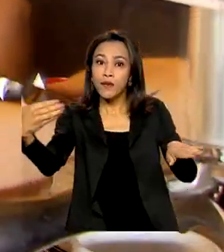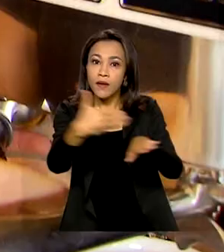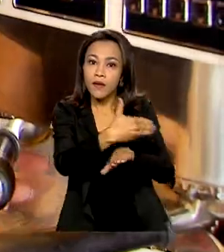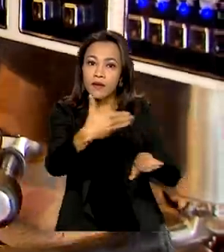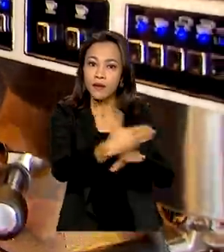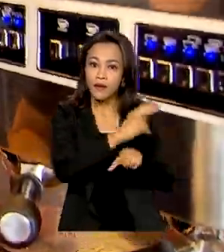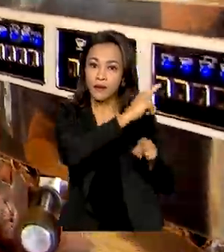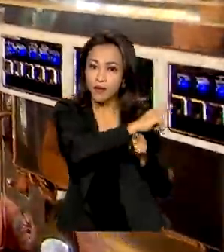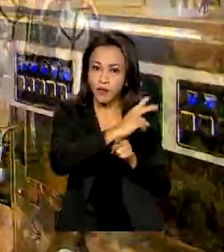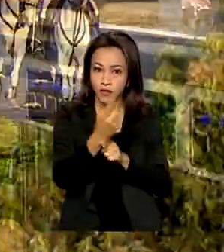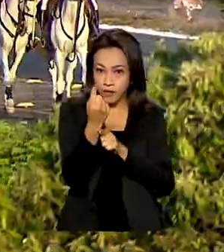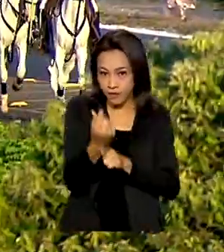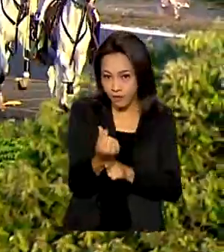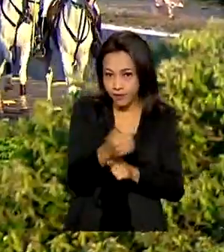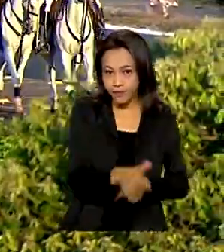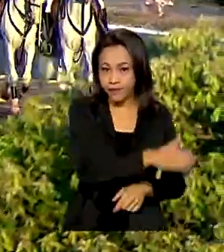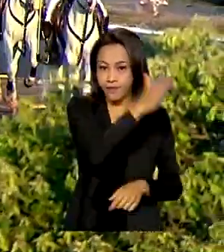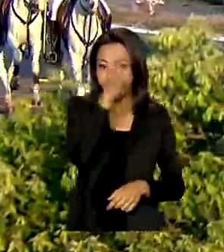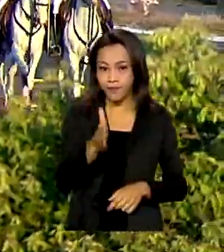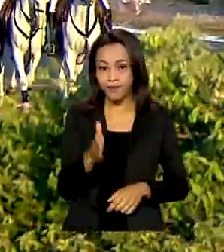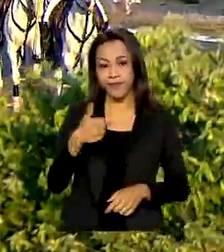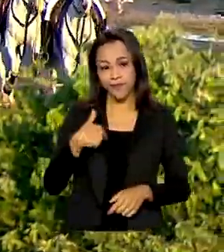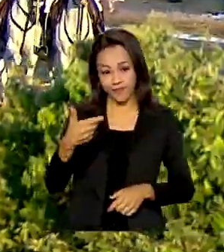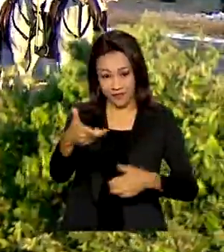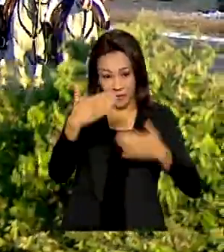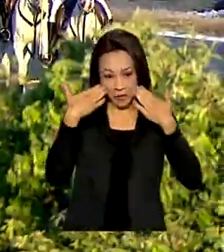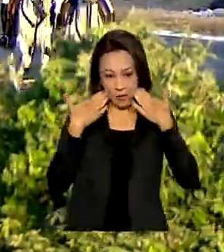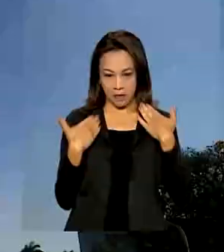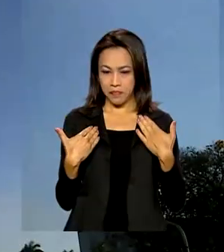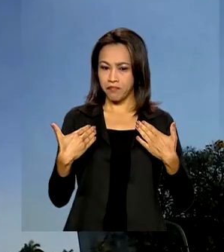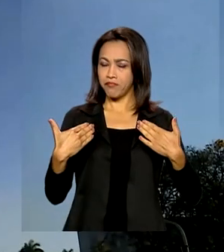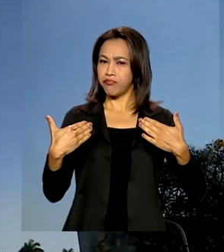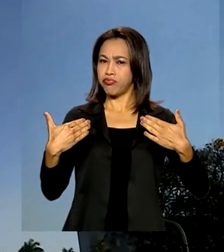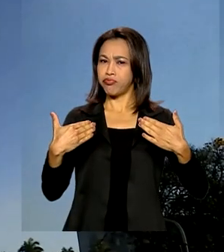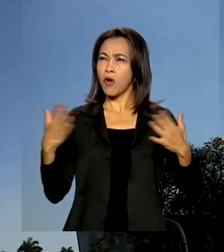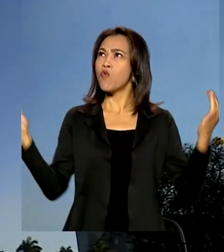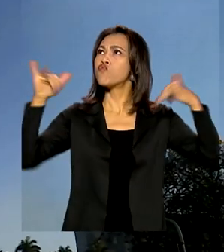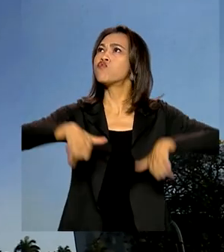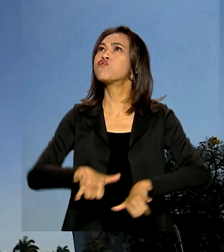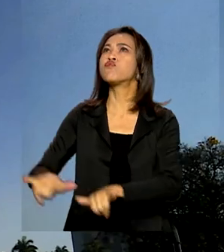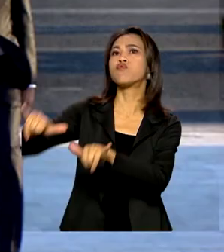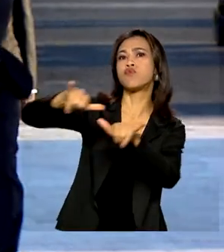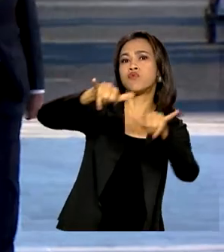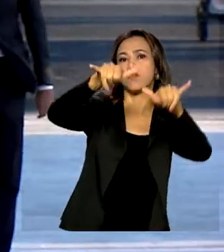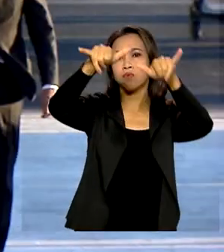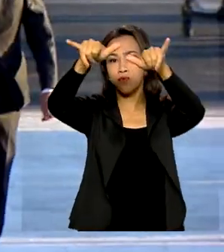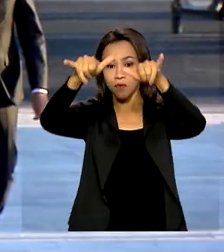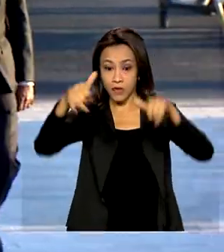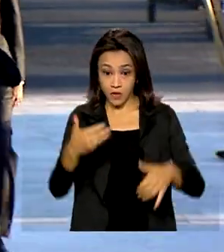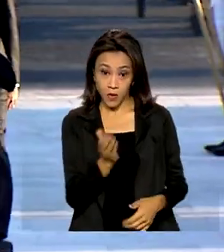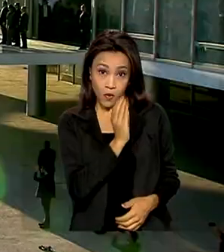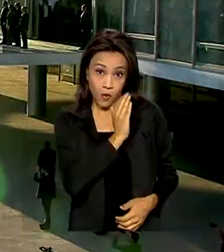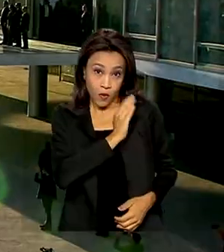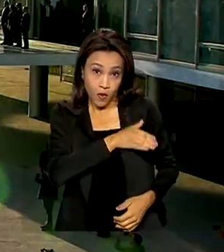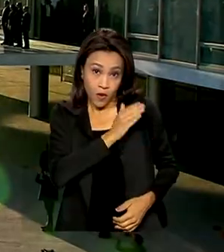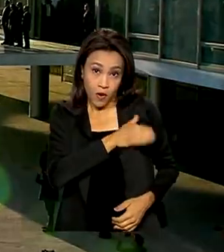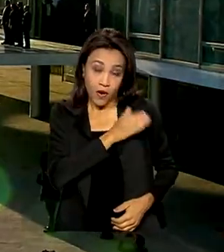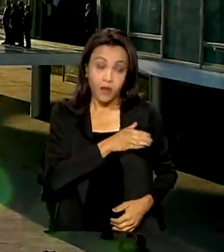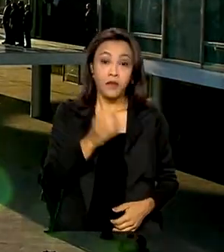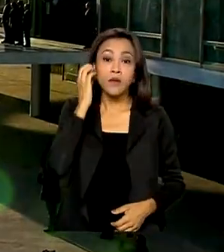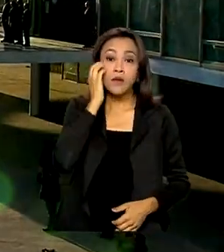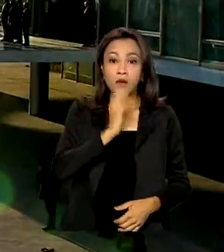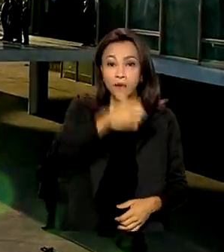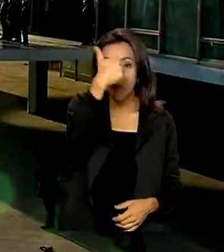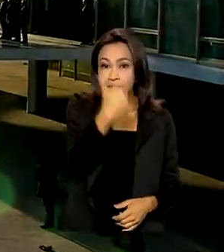a crédito. Com direito a desfile presidencial e esquadrilha da fumaça, coração de Dom Pedro I é